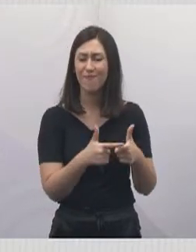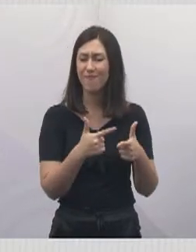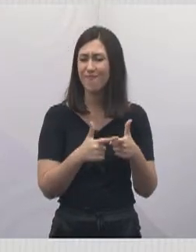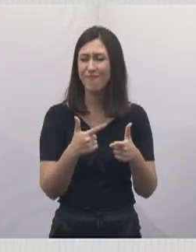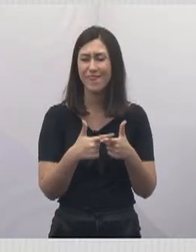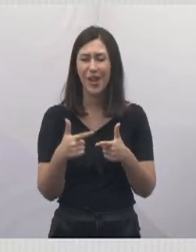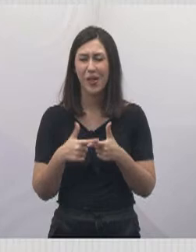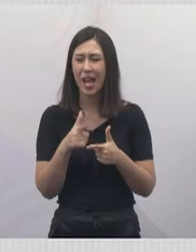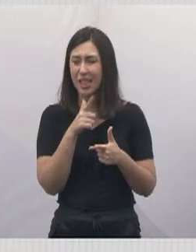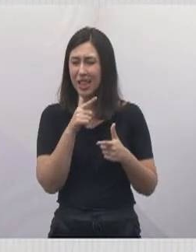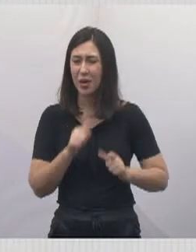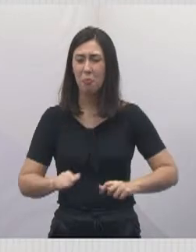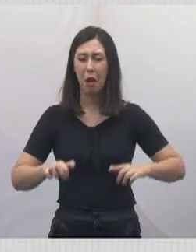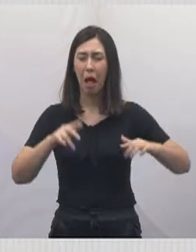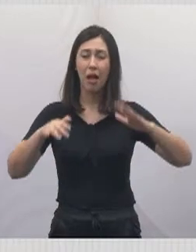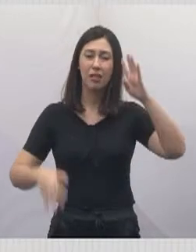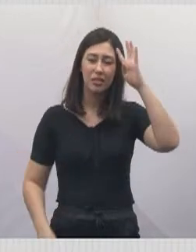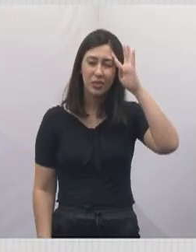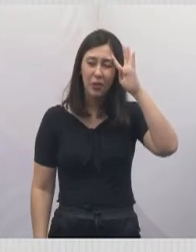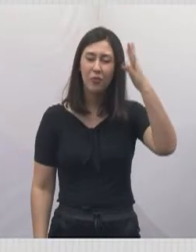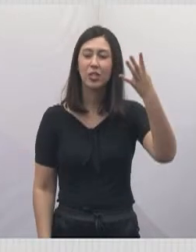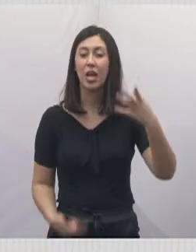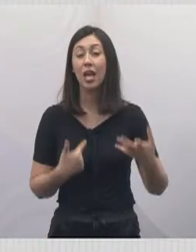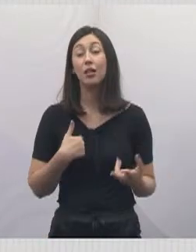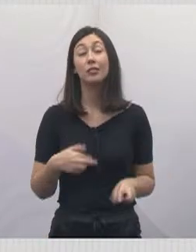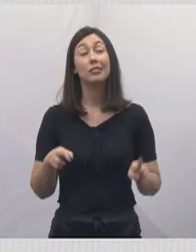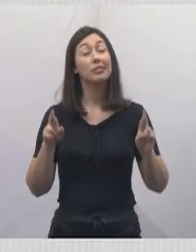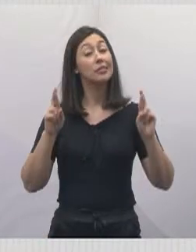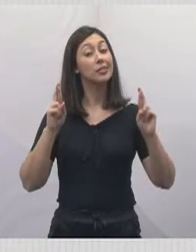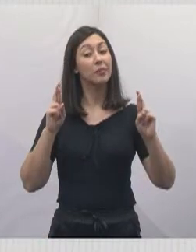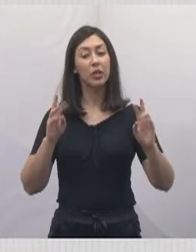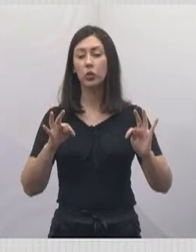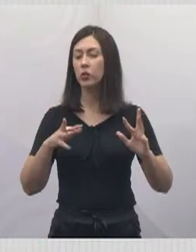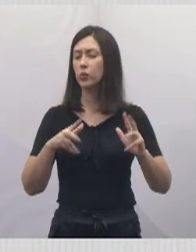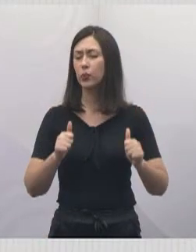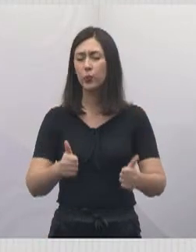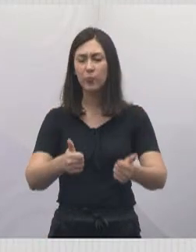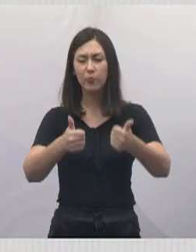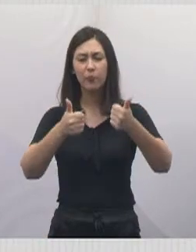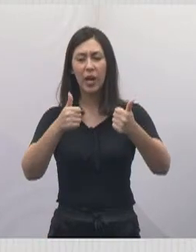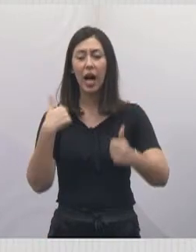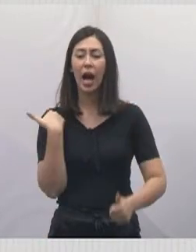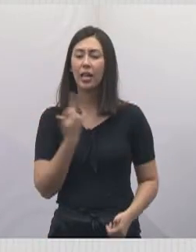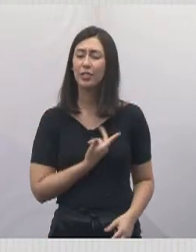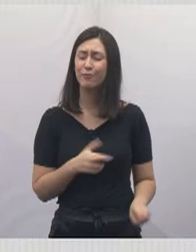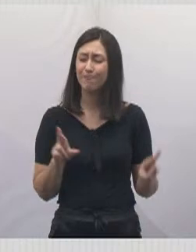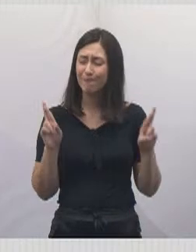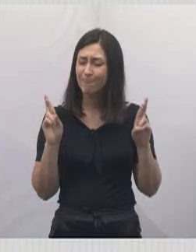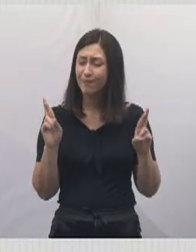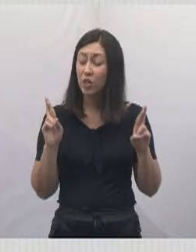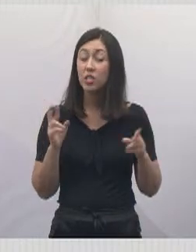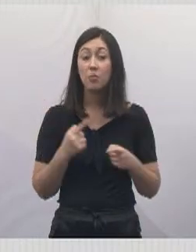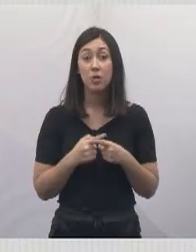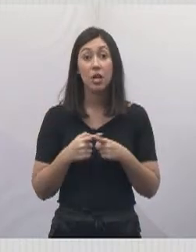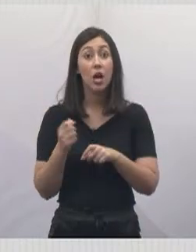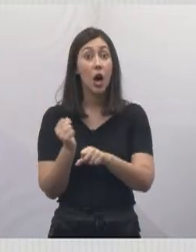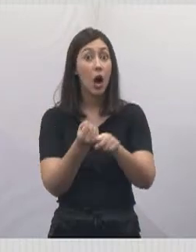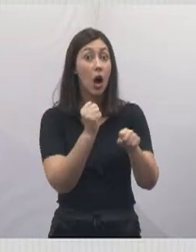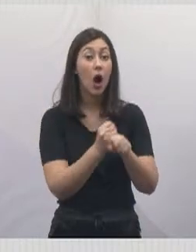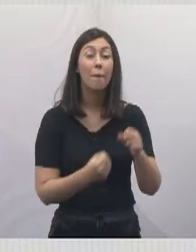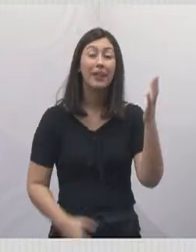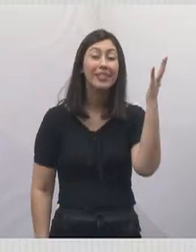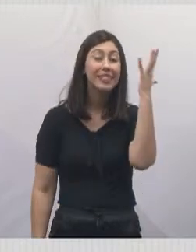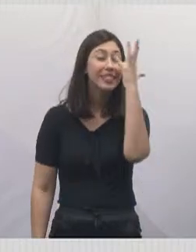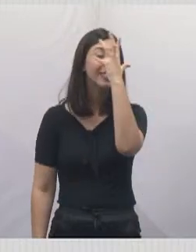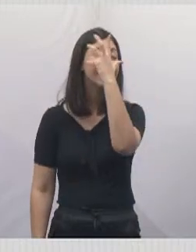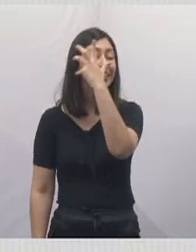das enchentes ali também resolvido. Espero em Deus que tudo dê certo. E a gente torce para que tudo dê certo, porque a obra vai ficar linda e